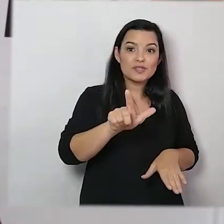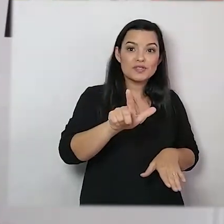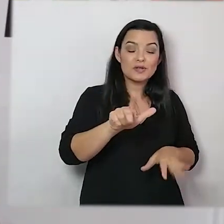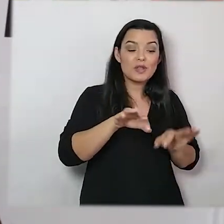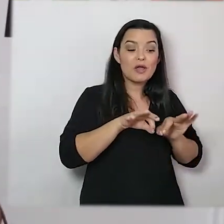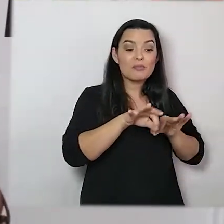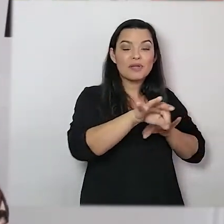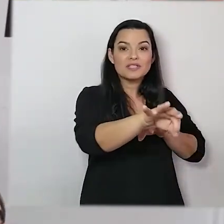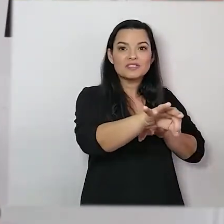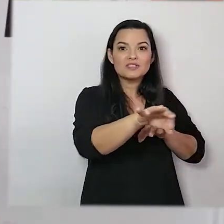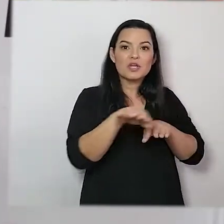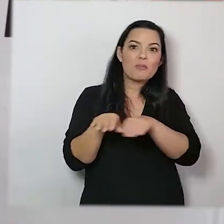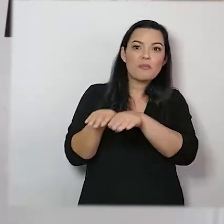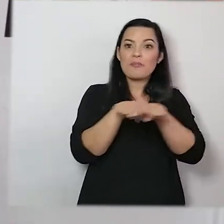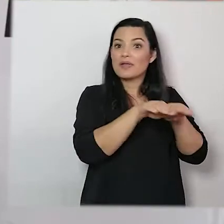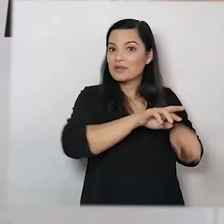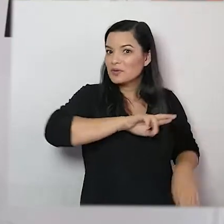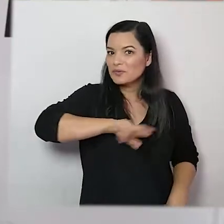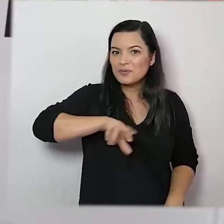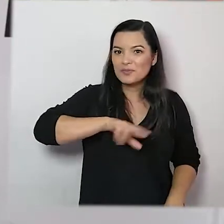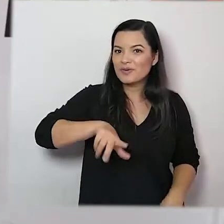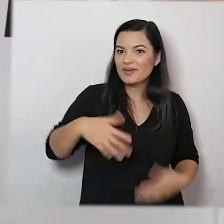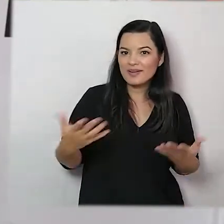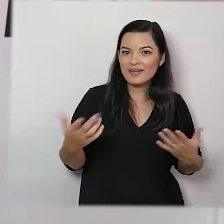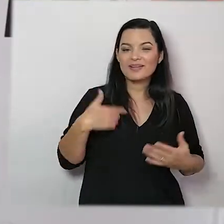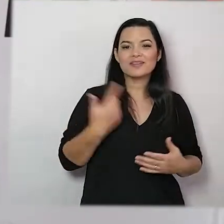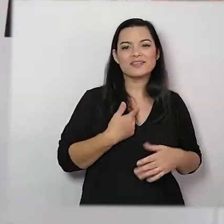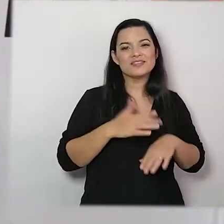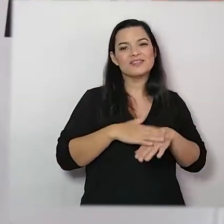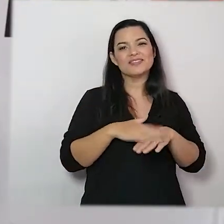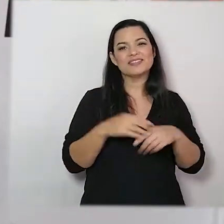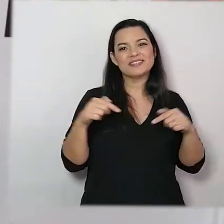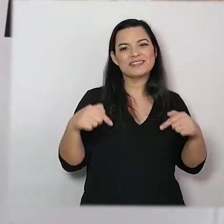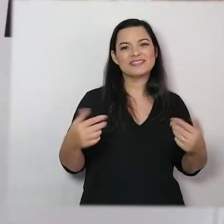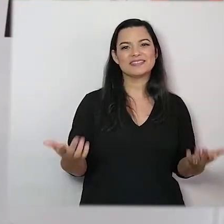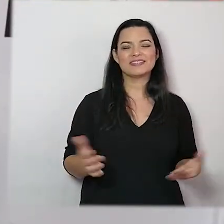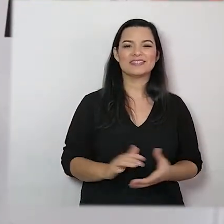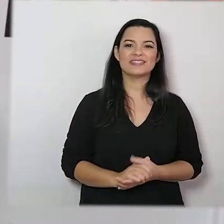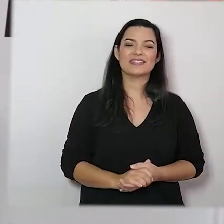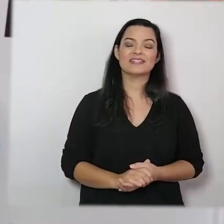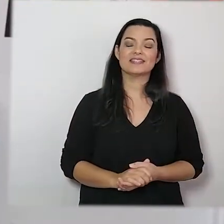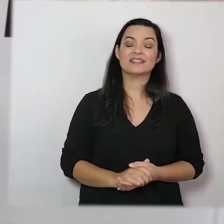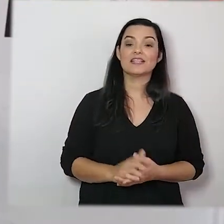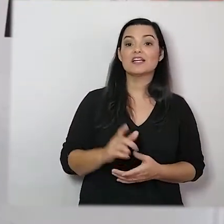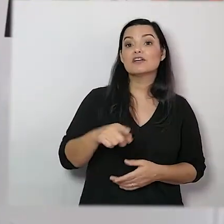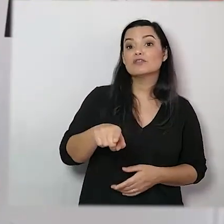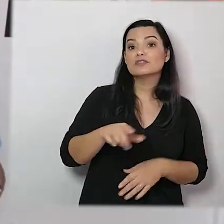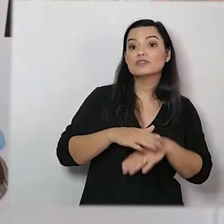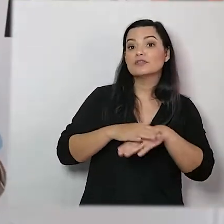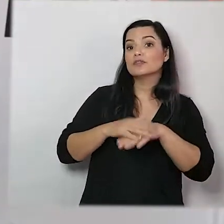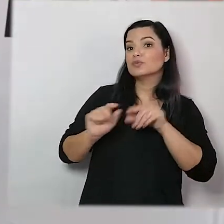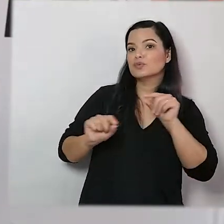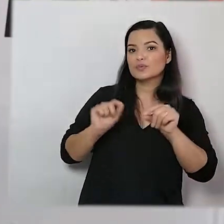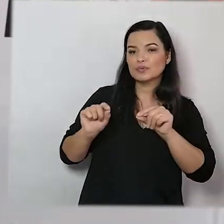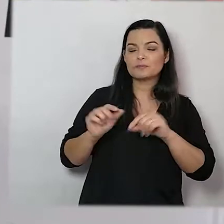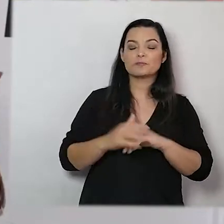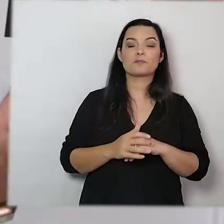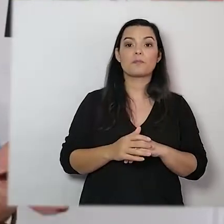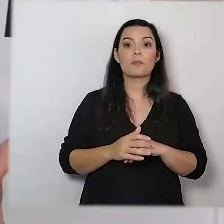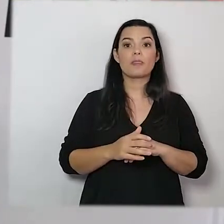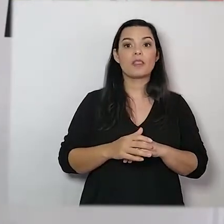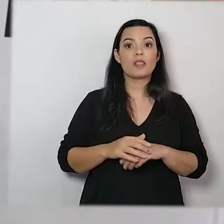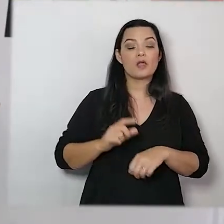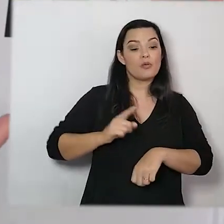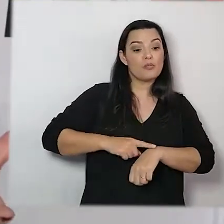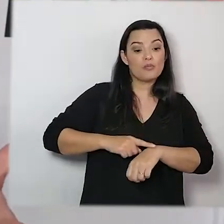nessa medida não padronizada que nós fizemos. Então, o que que você fez? Num primeiro momento,